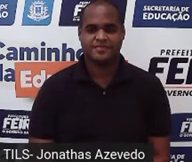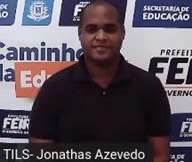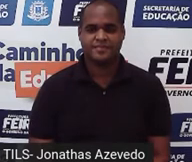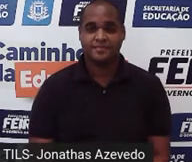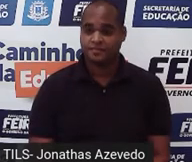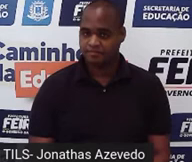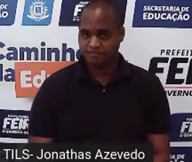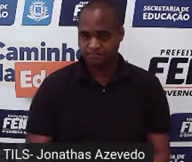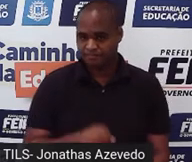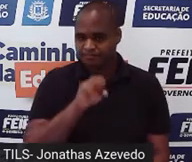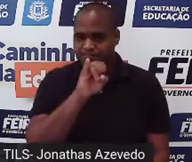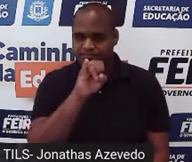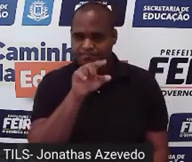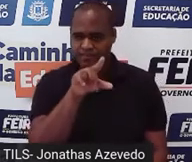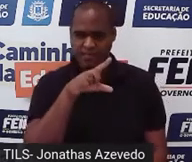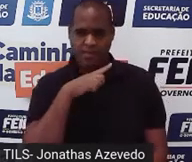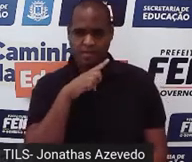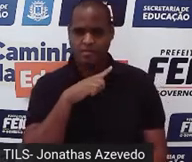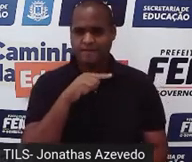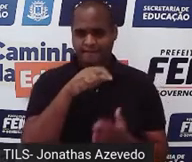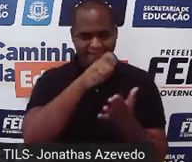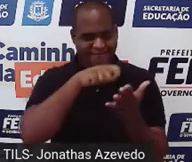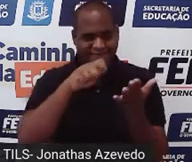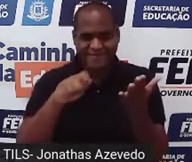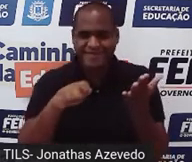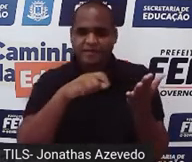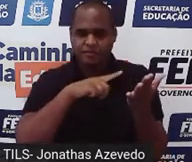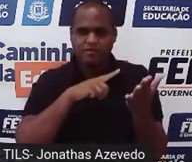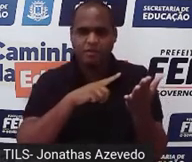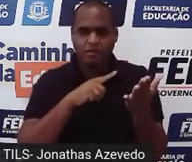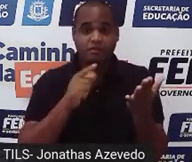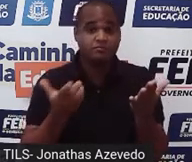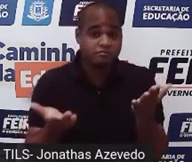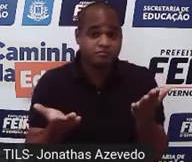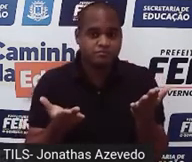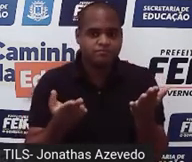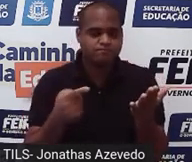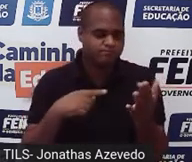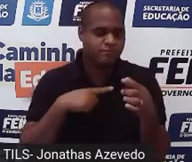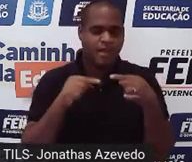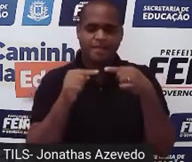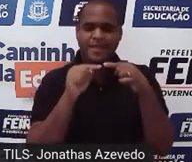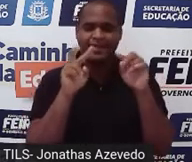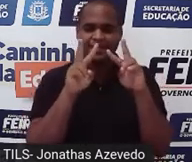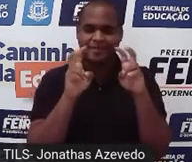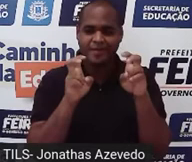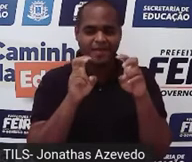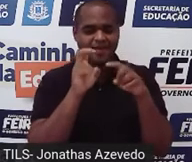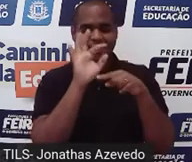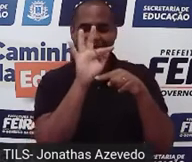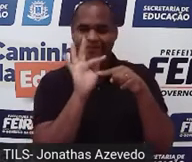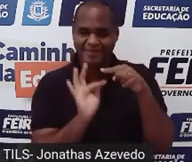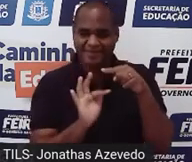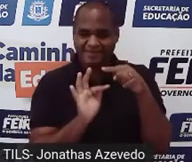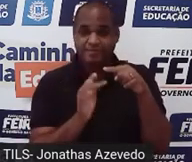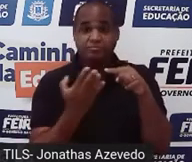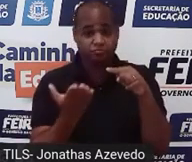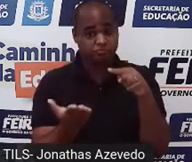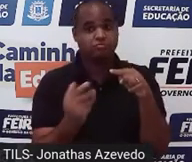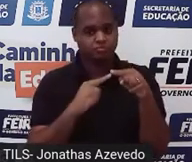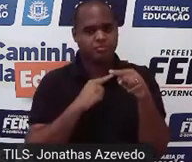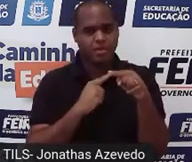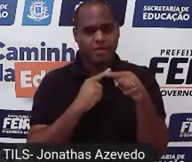Se você tiver anotações aí sobre esse conteúdo, sobre esse tema,